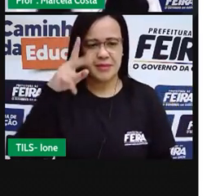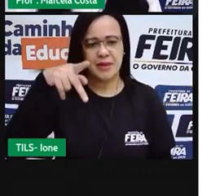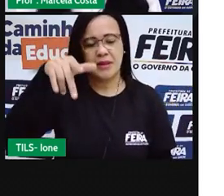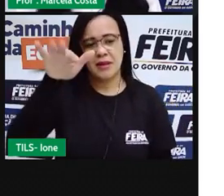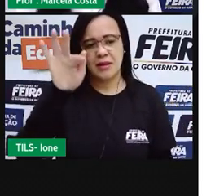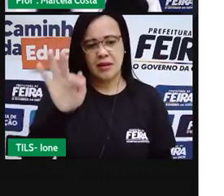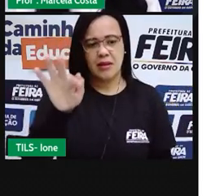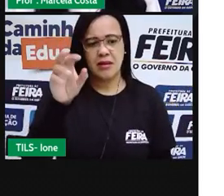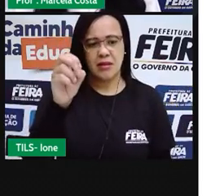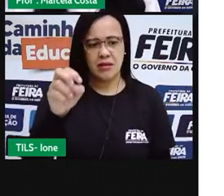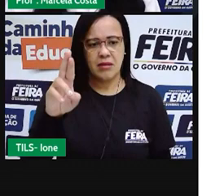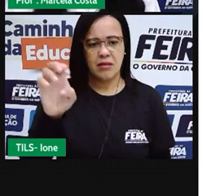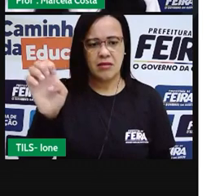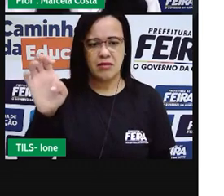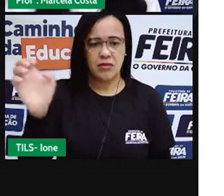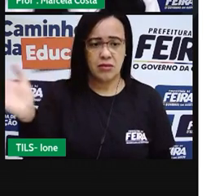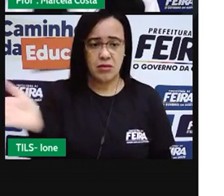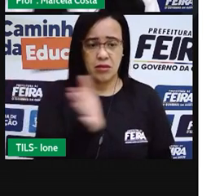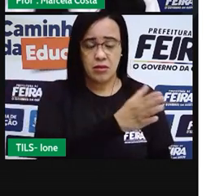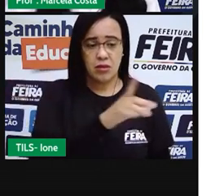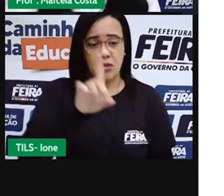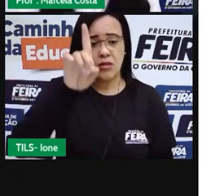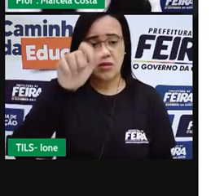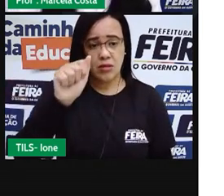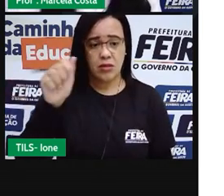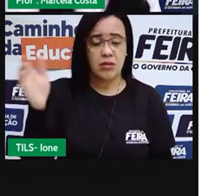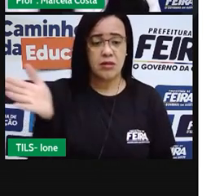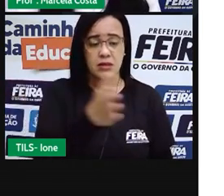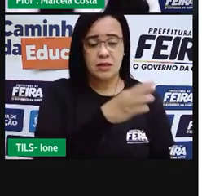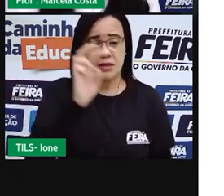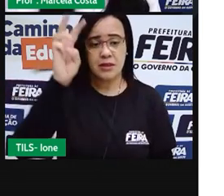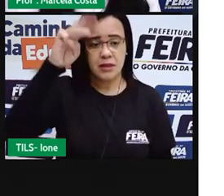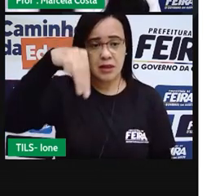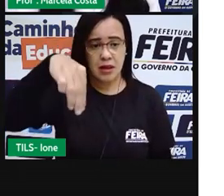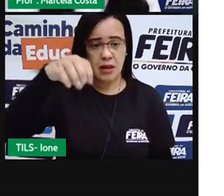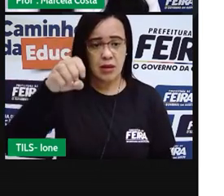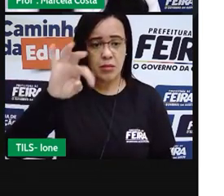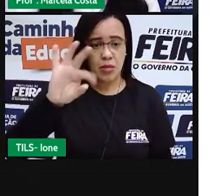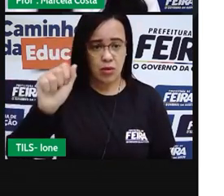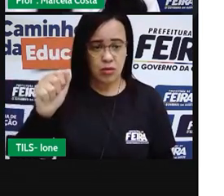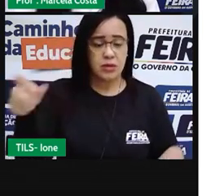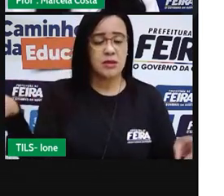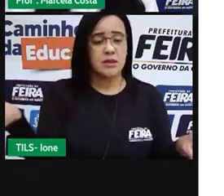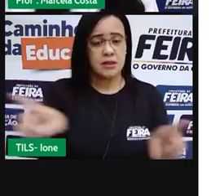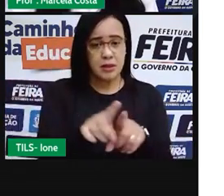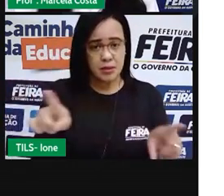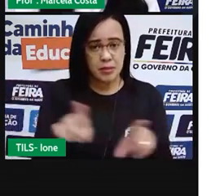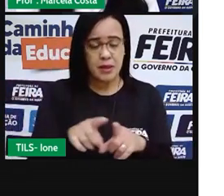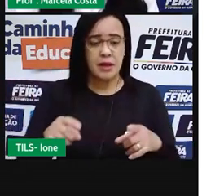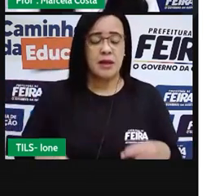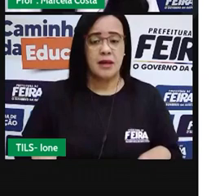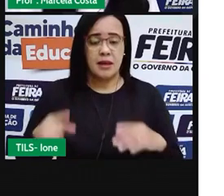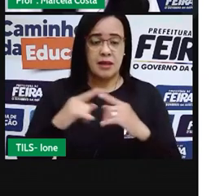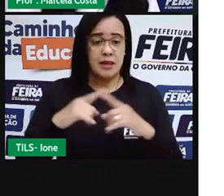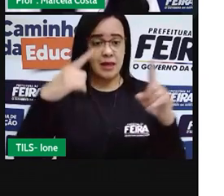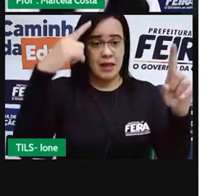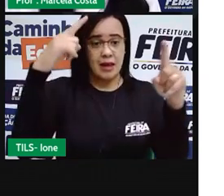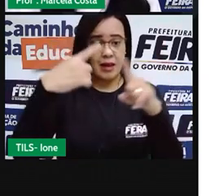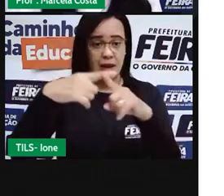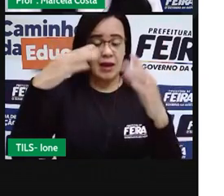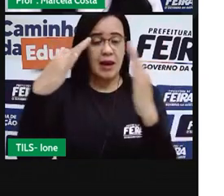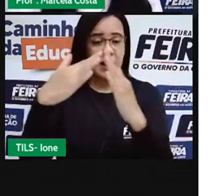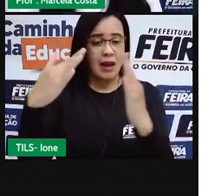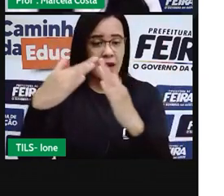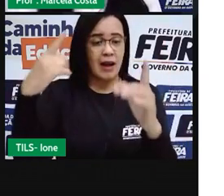a igreja, o Senhor dos Passos, a igreja dos Remedios, eles vão ter estruturas,